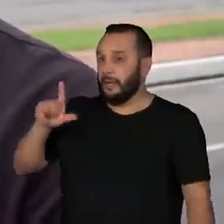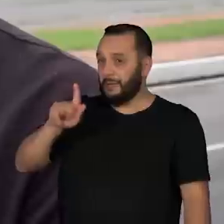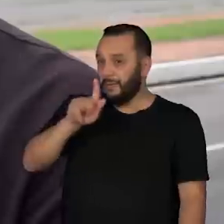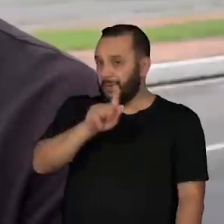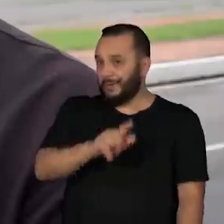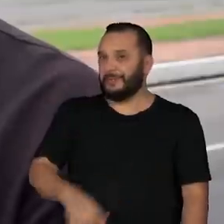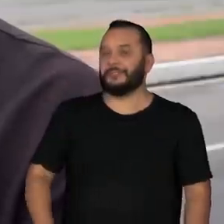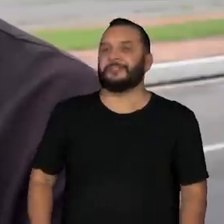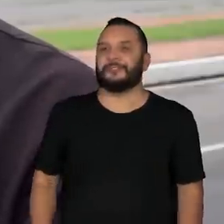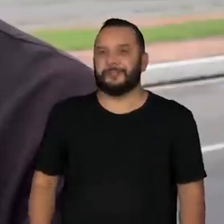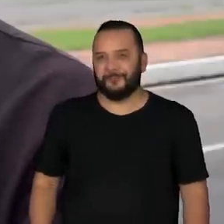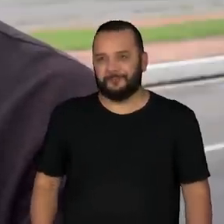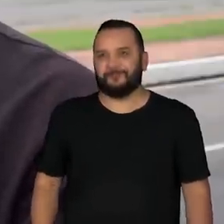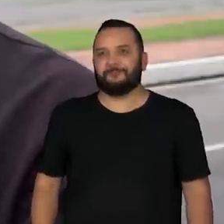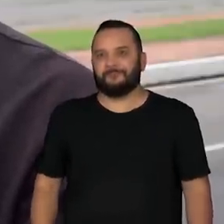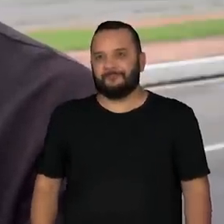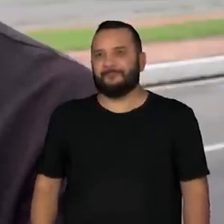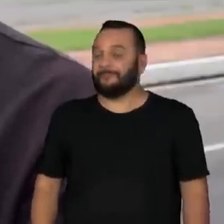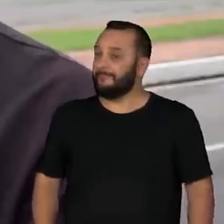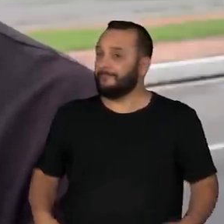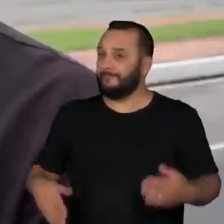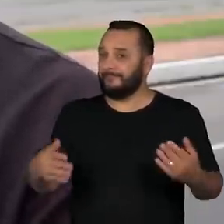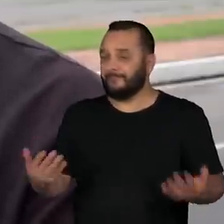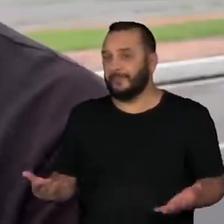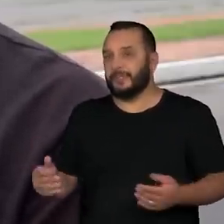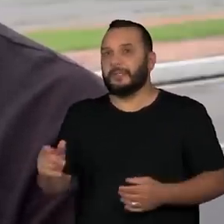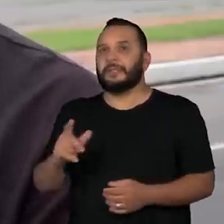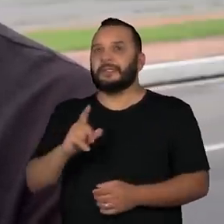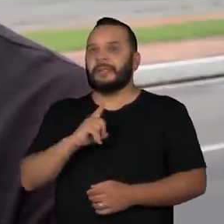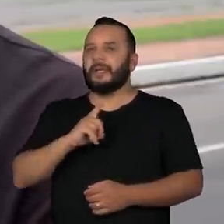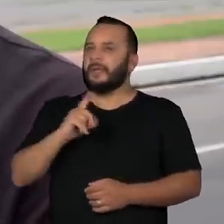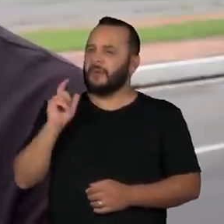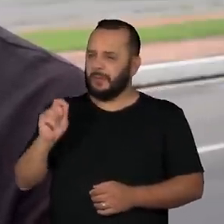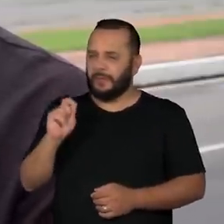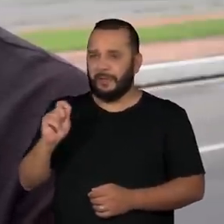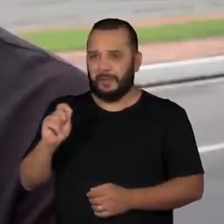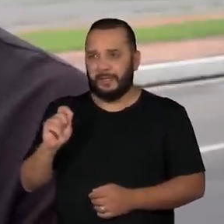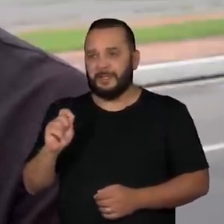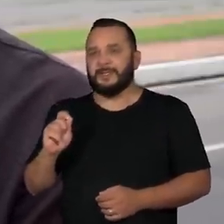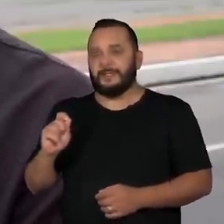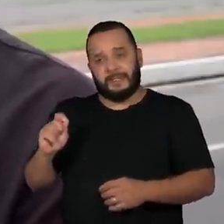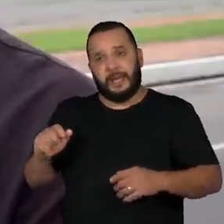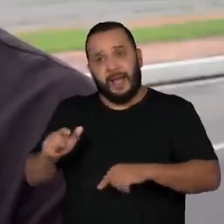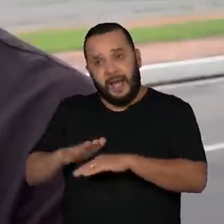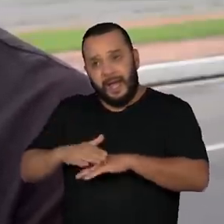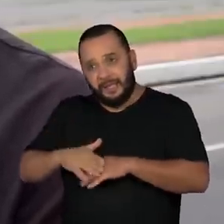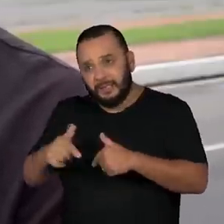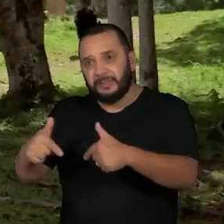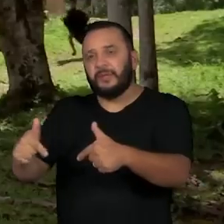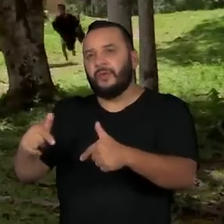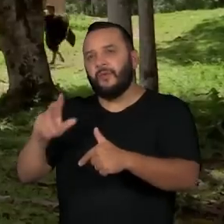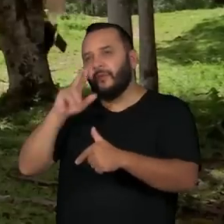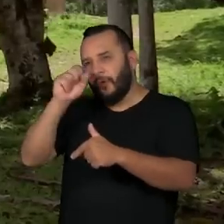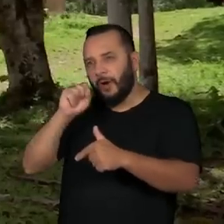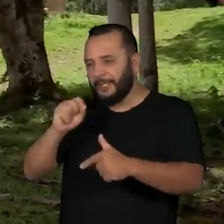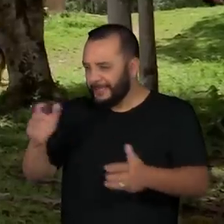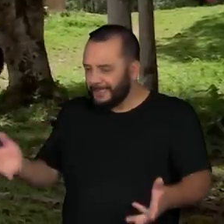que a partir de uma política muito forte, você consegue permanecer e fortalecer.